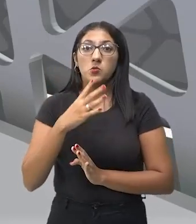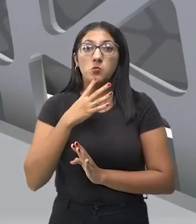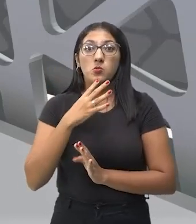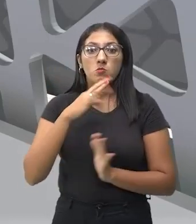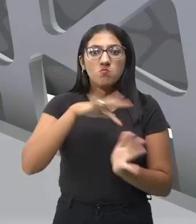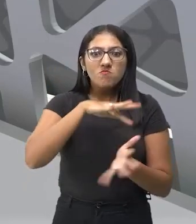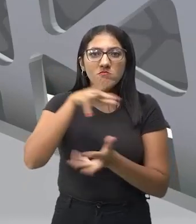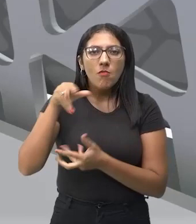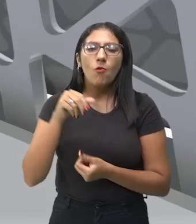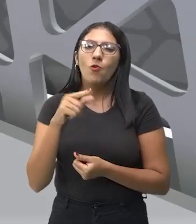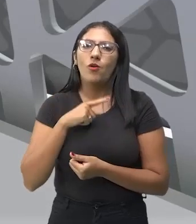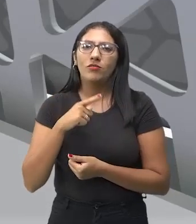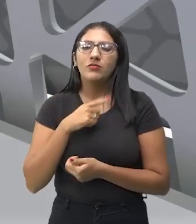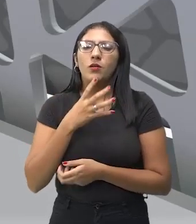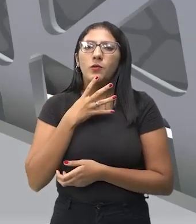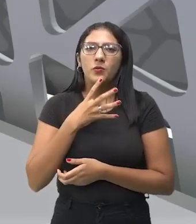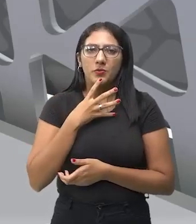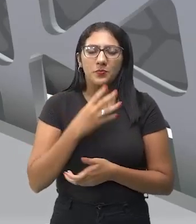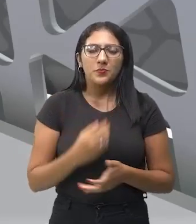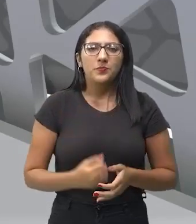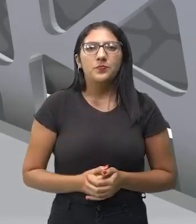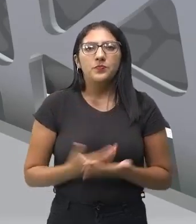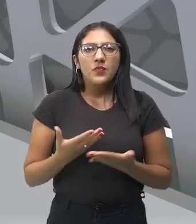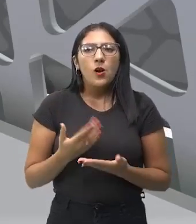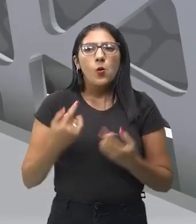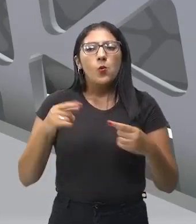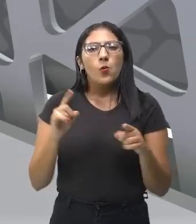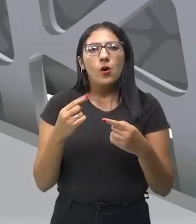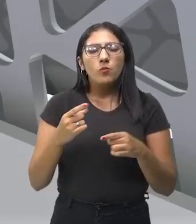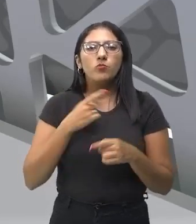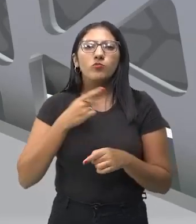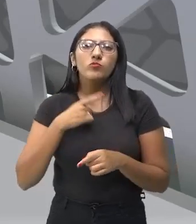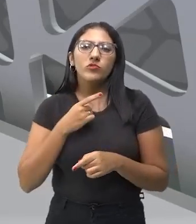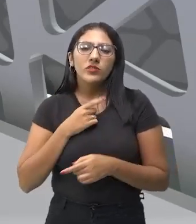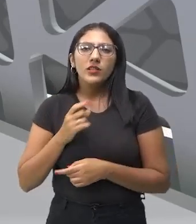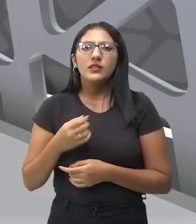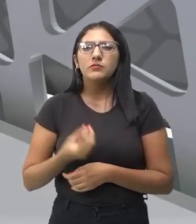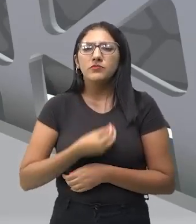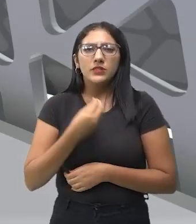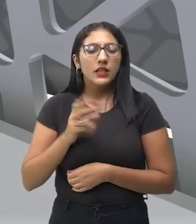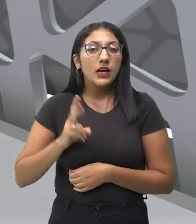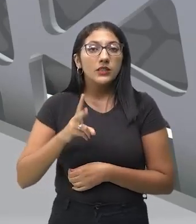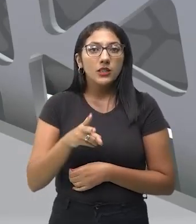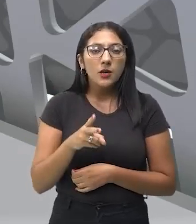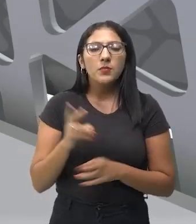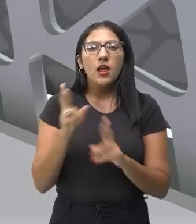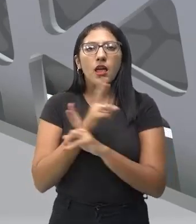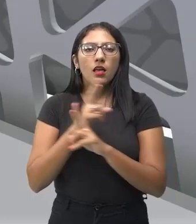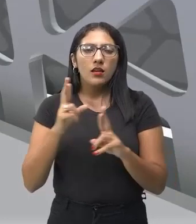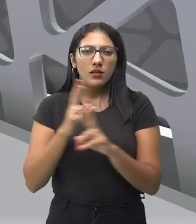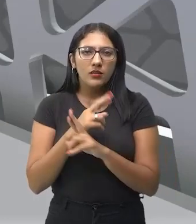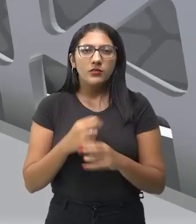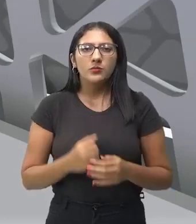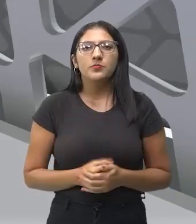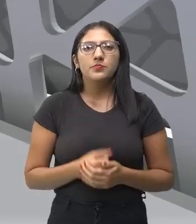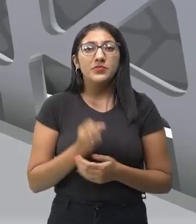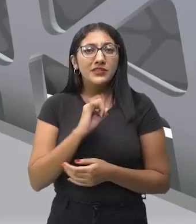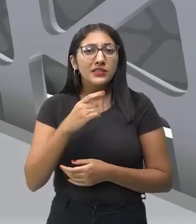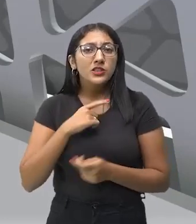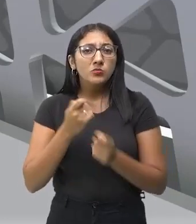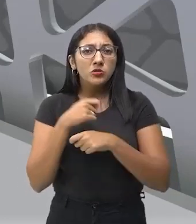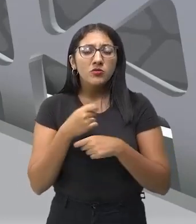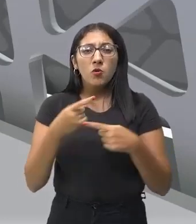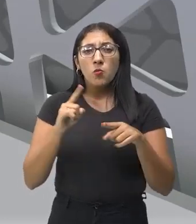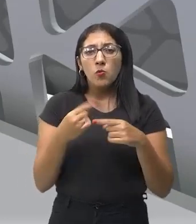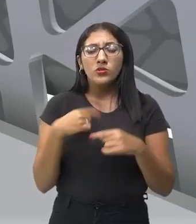internacionalmente. Então, a música vai estar presente, esse arranjo musical, mas para fazer a música